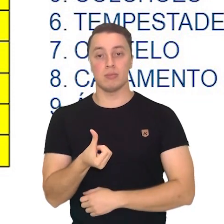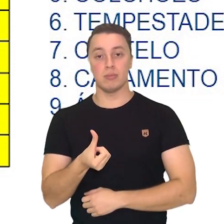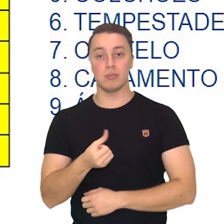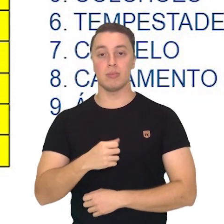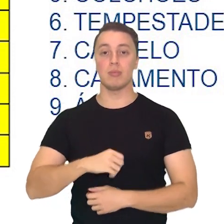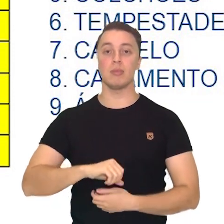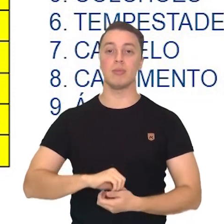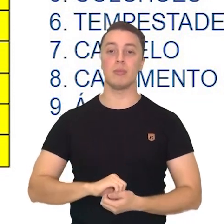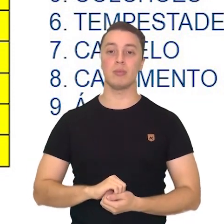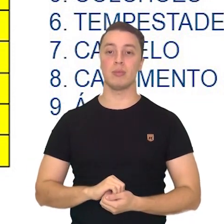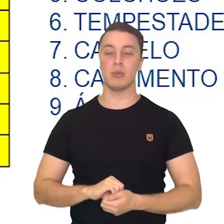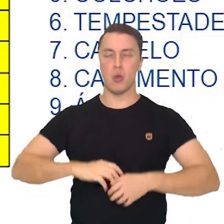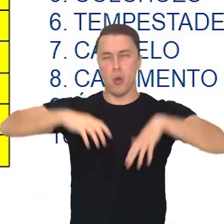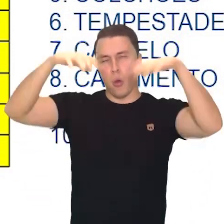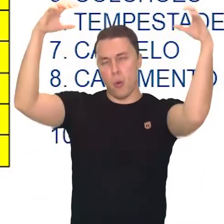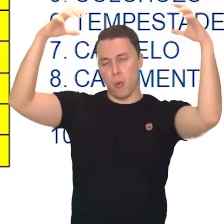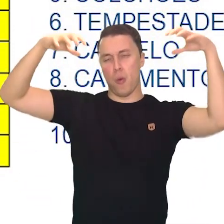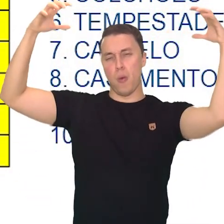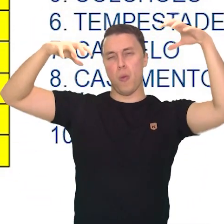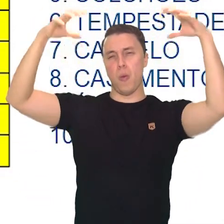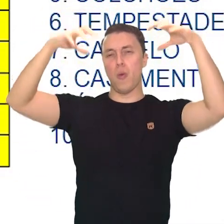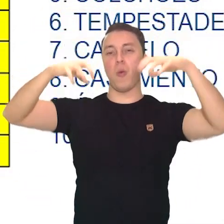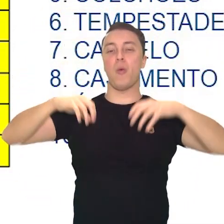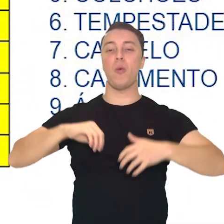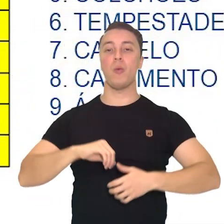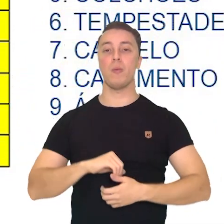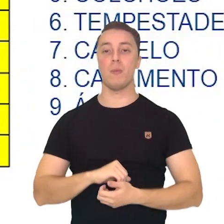Seis. Tempestade. Estade.